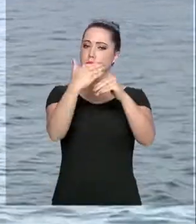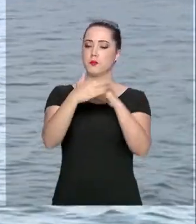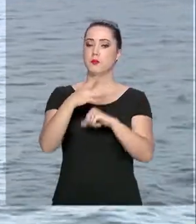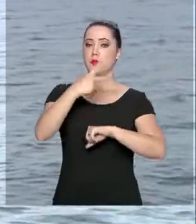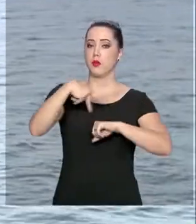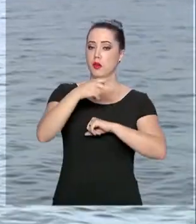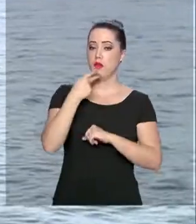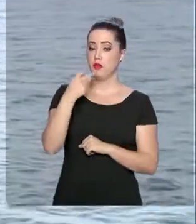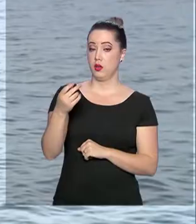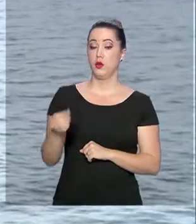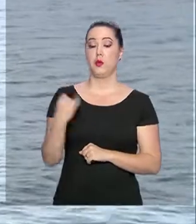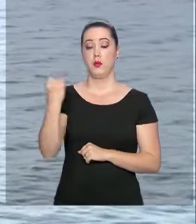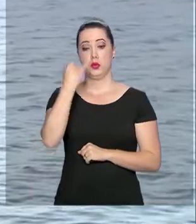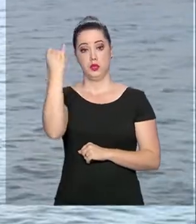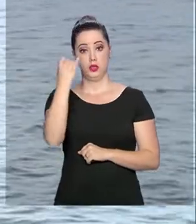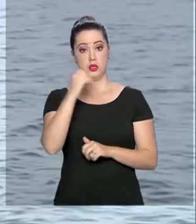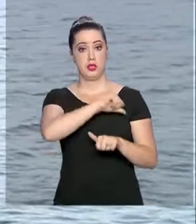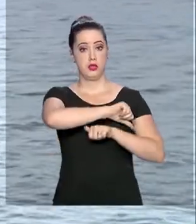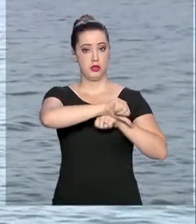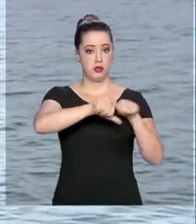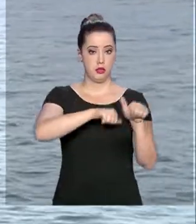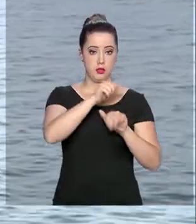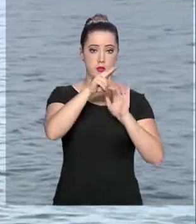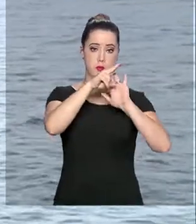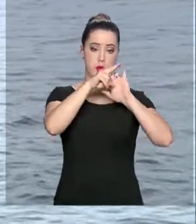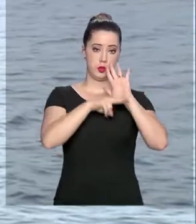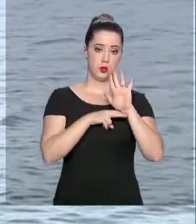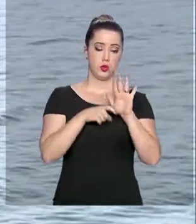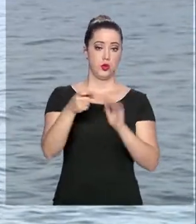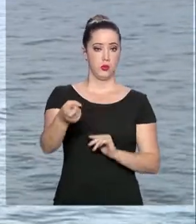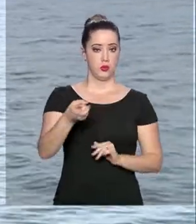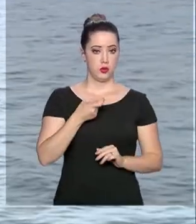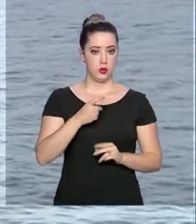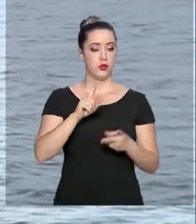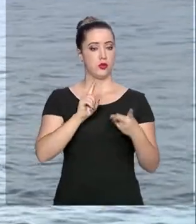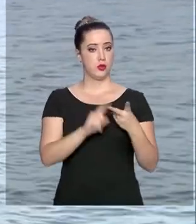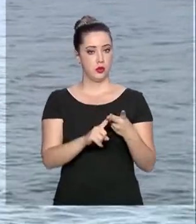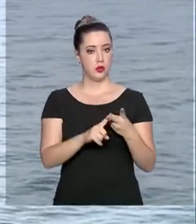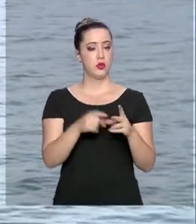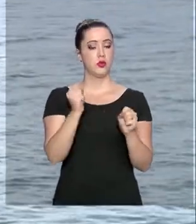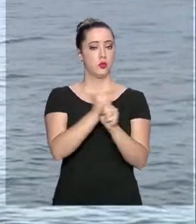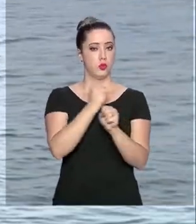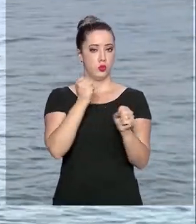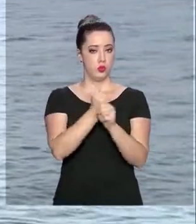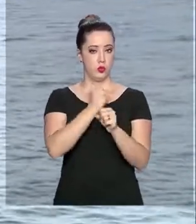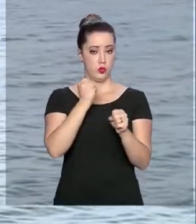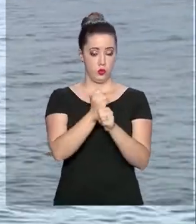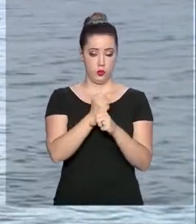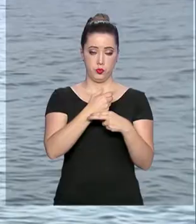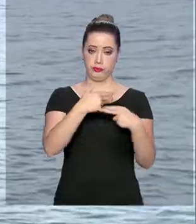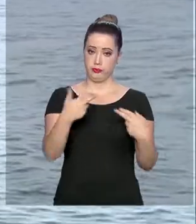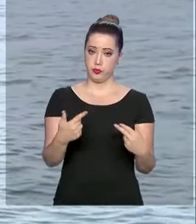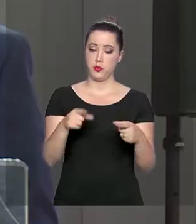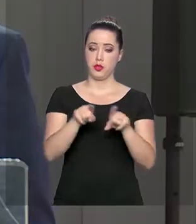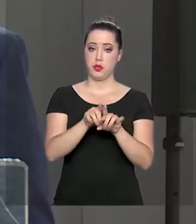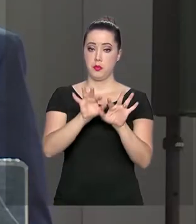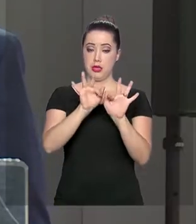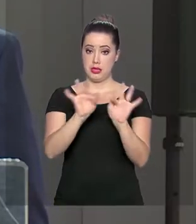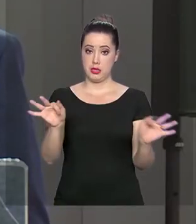destacou a importância da reforma tributária, da concessão de obras de infraestrutura para a iniciativa privada e da desburocratização.